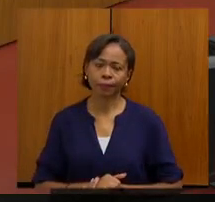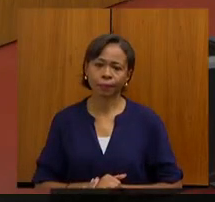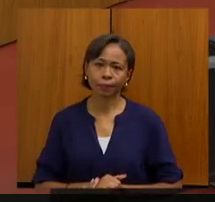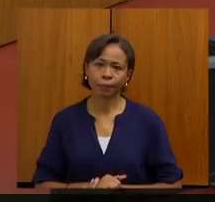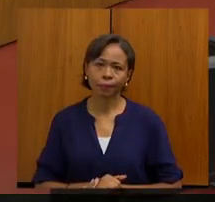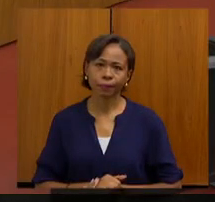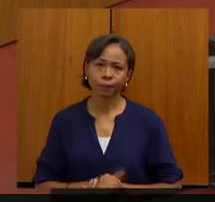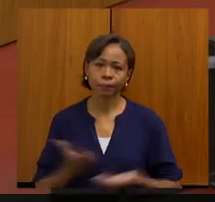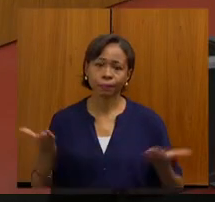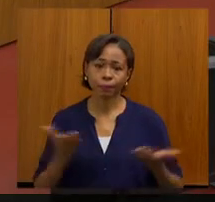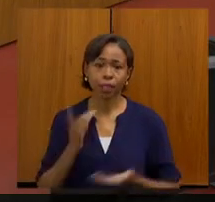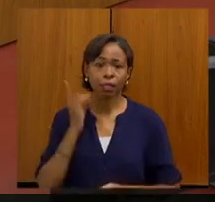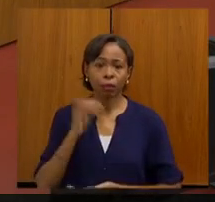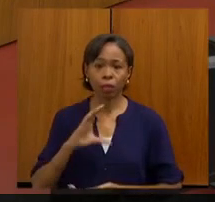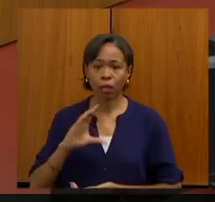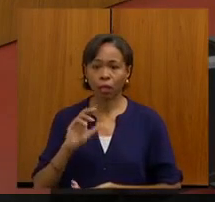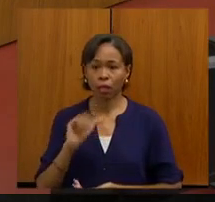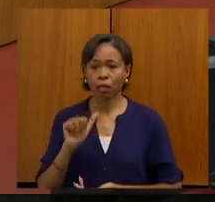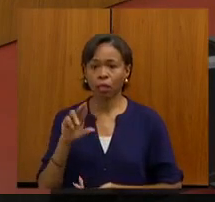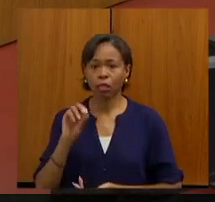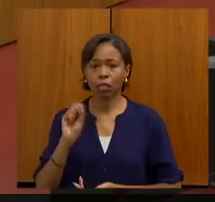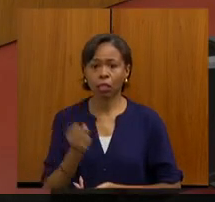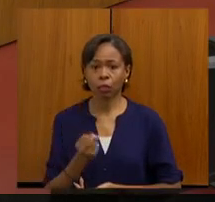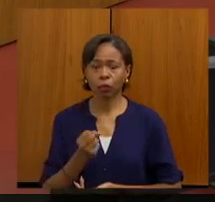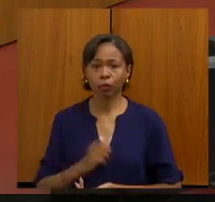Agora, com a palavra, o deputado Carlos Pimenta.